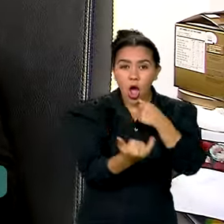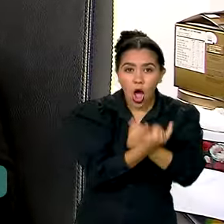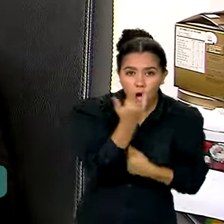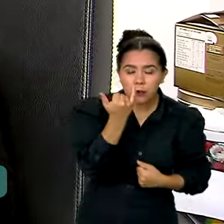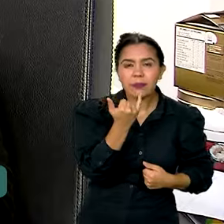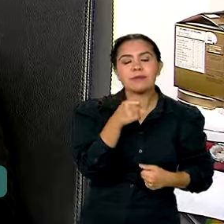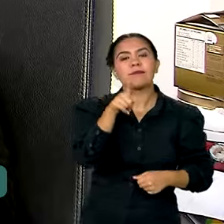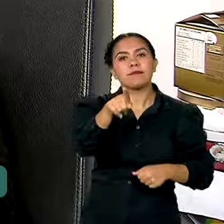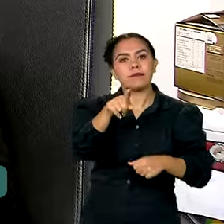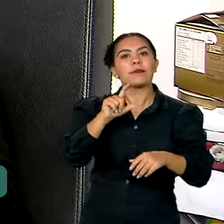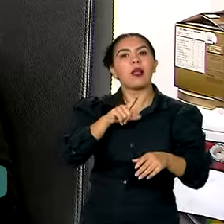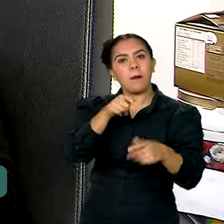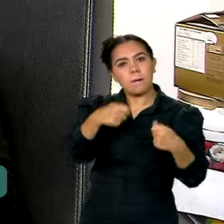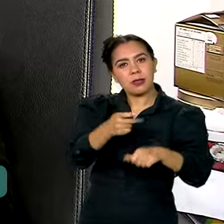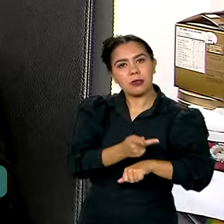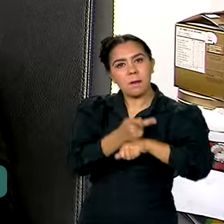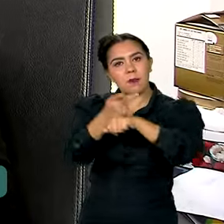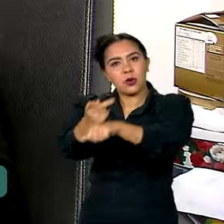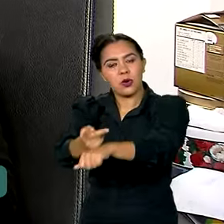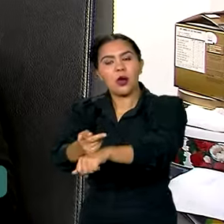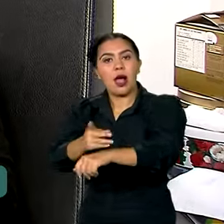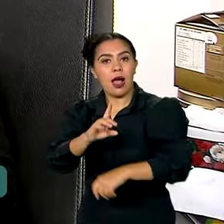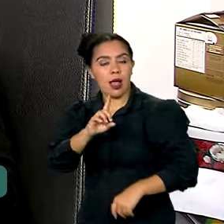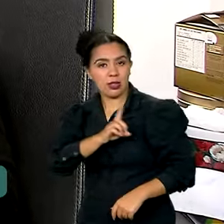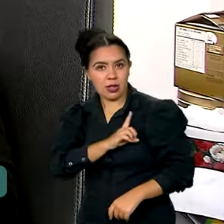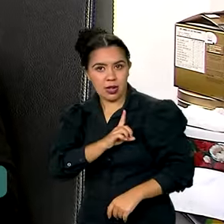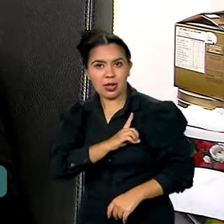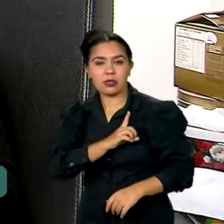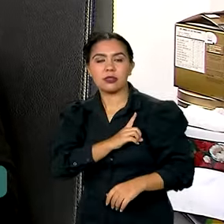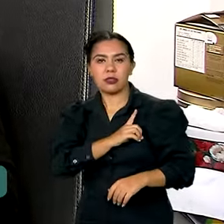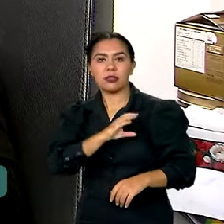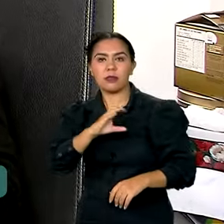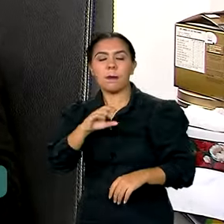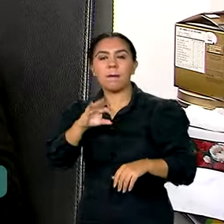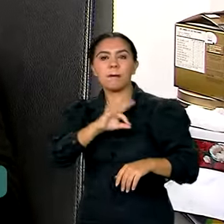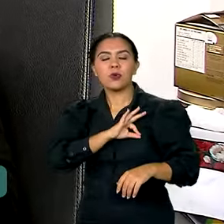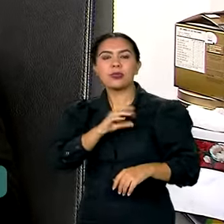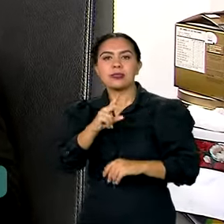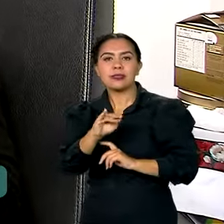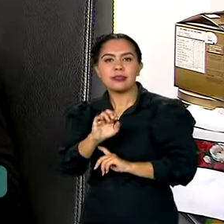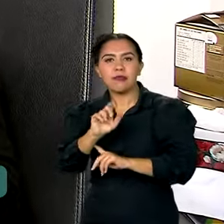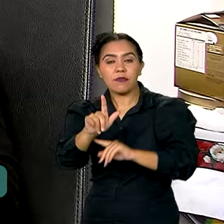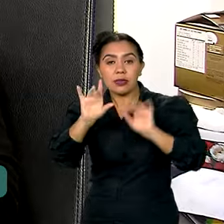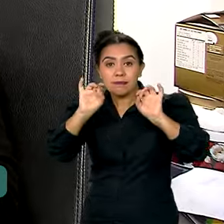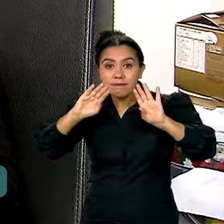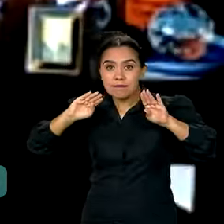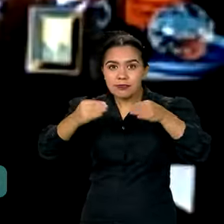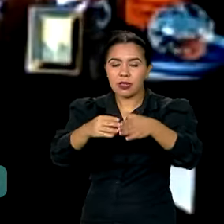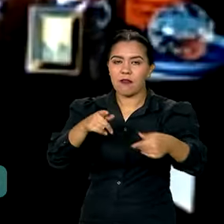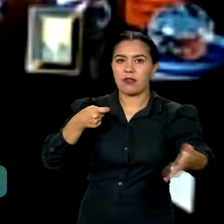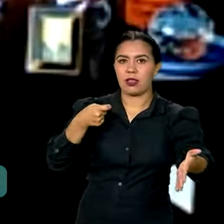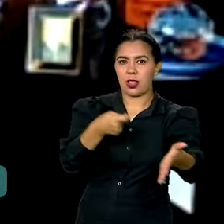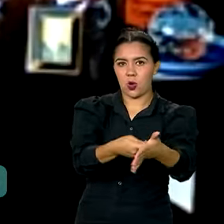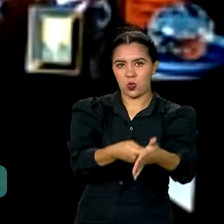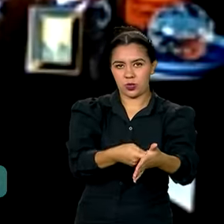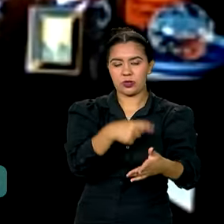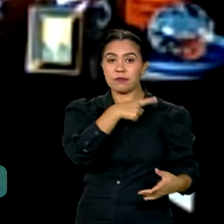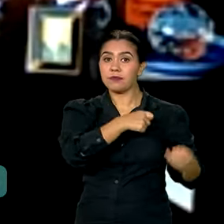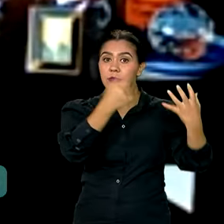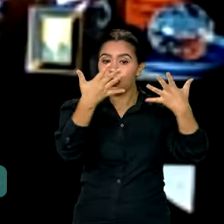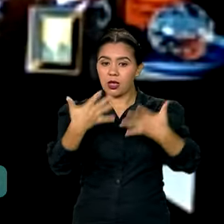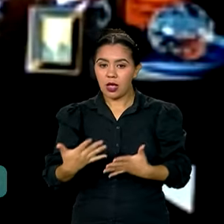é procurar a delegacia de polícia civil especializada para fazer a denúncia. Uma denúncia